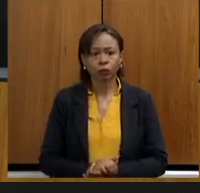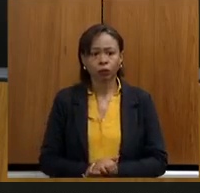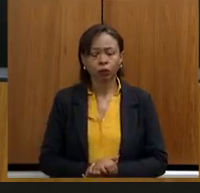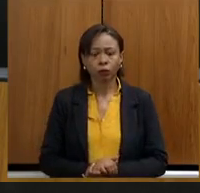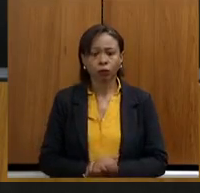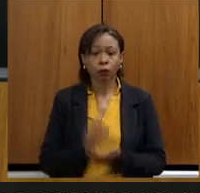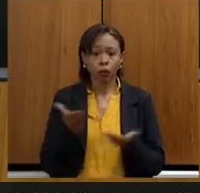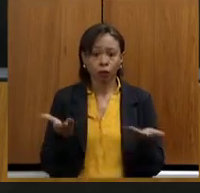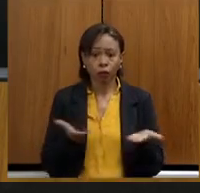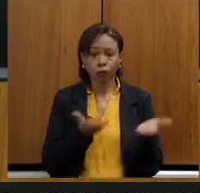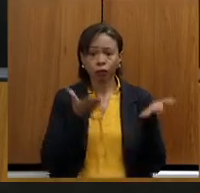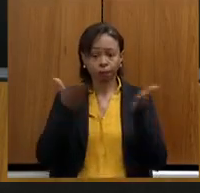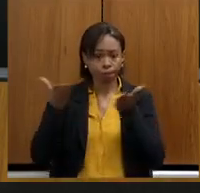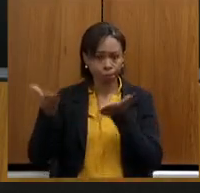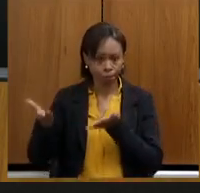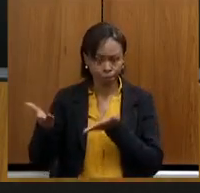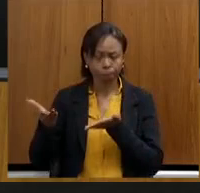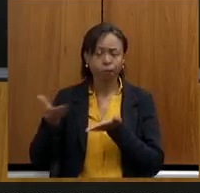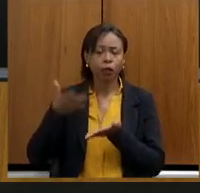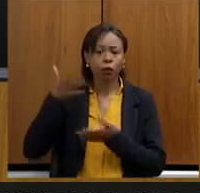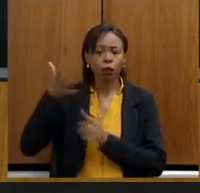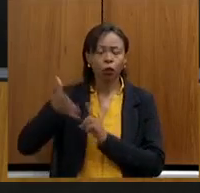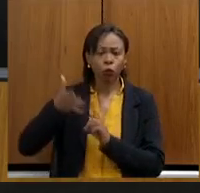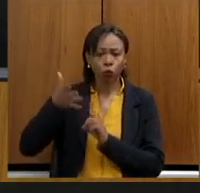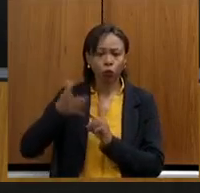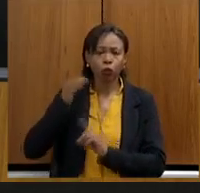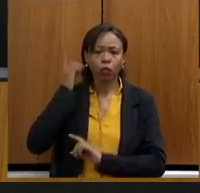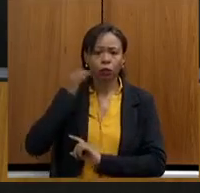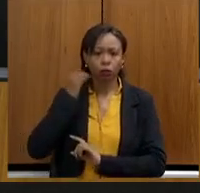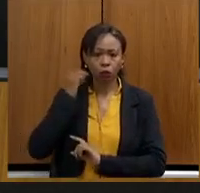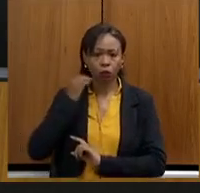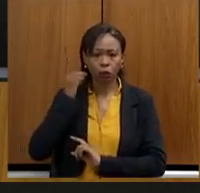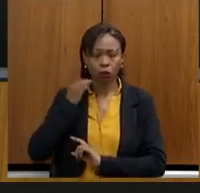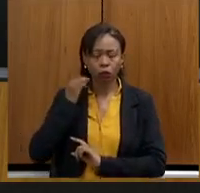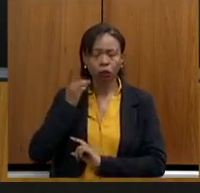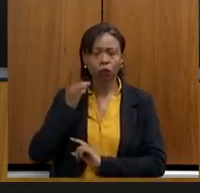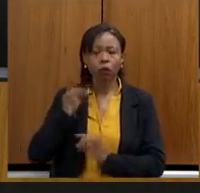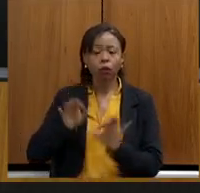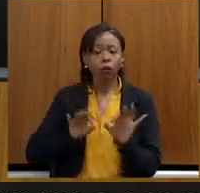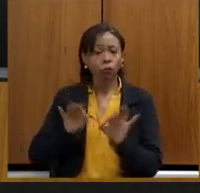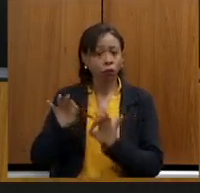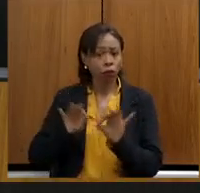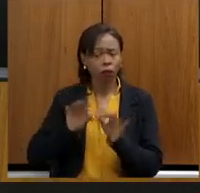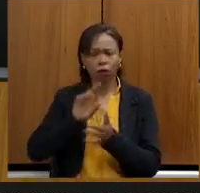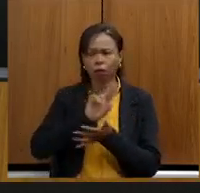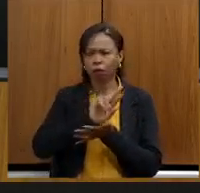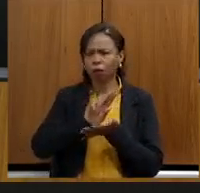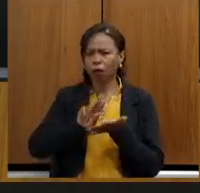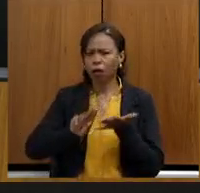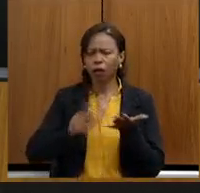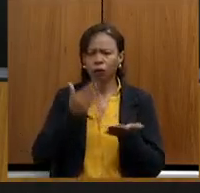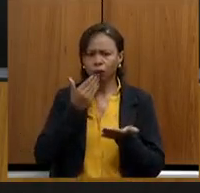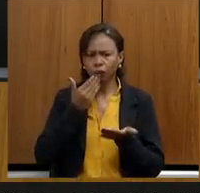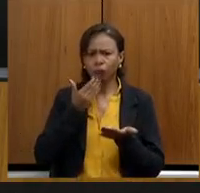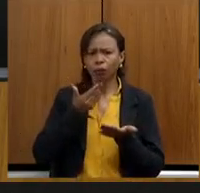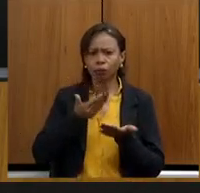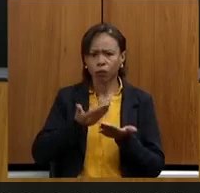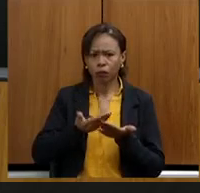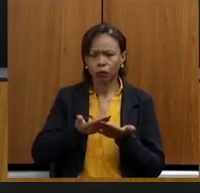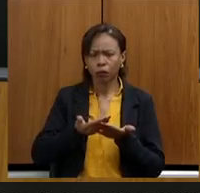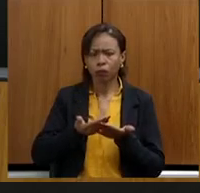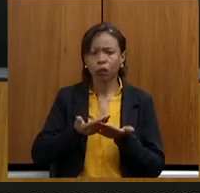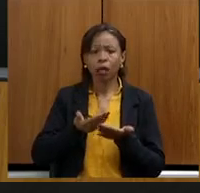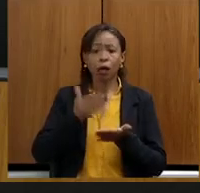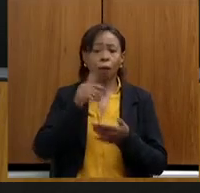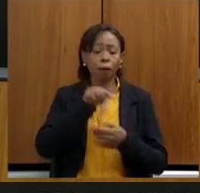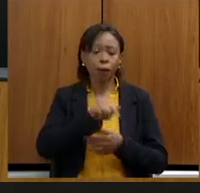colegas parlamentares. Nós temos aqui, estamos elaborando aqui vários requerimentos à Secretaria de